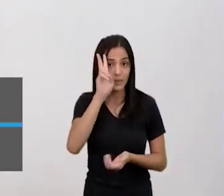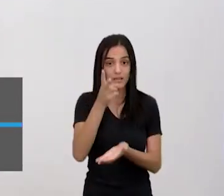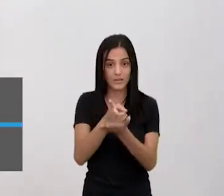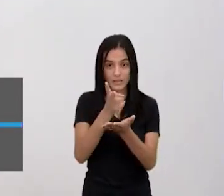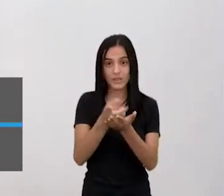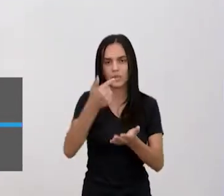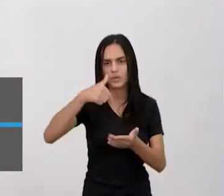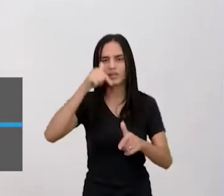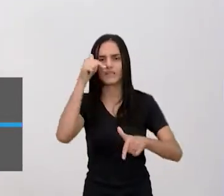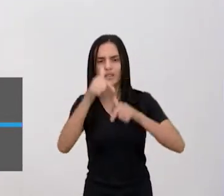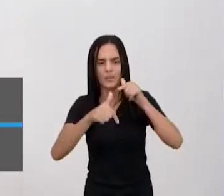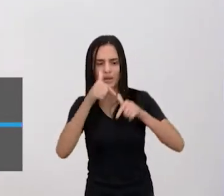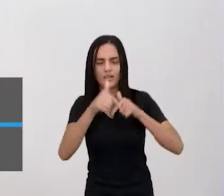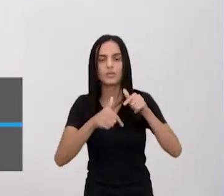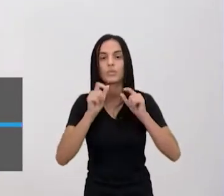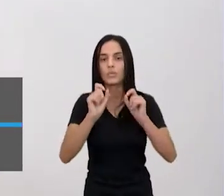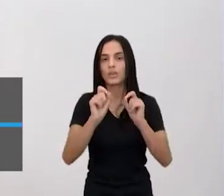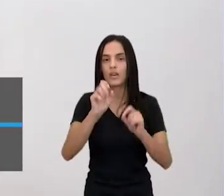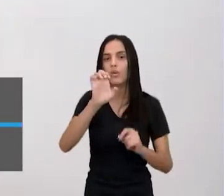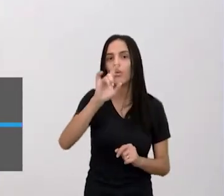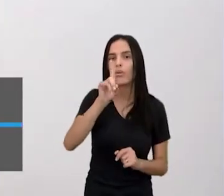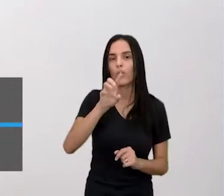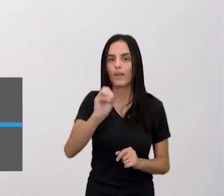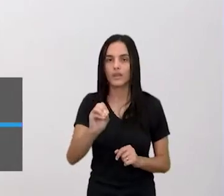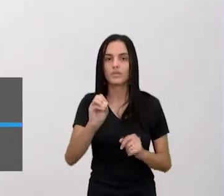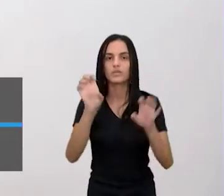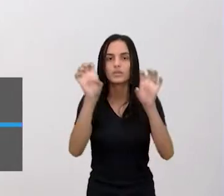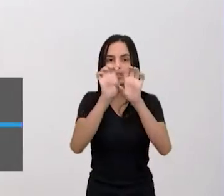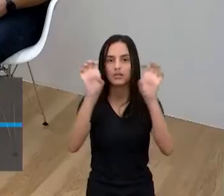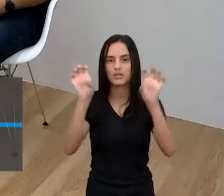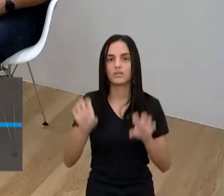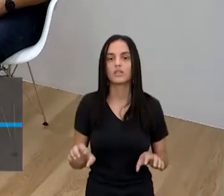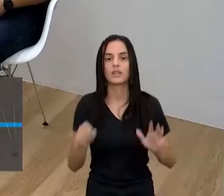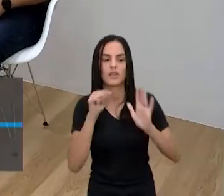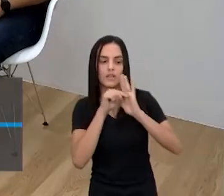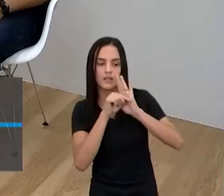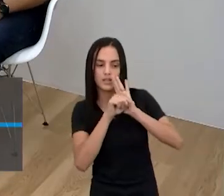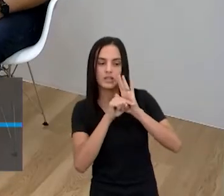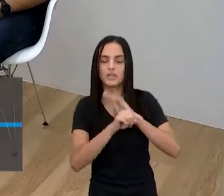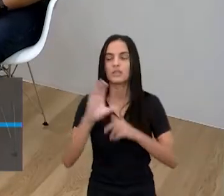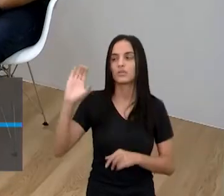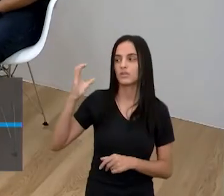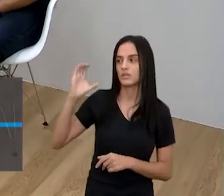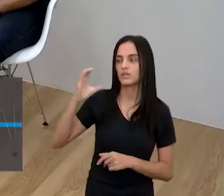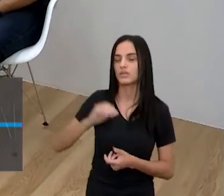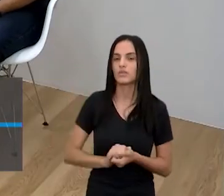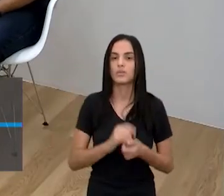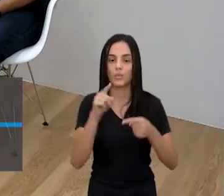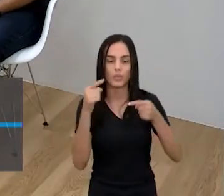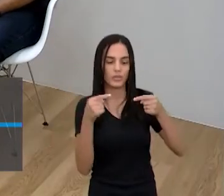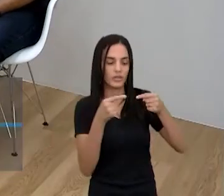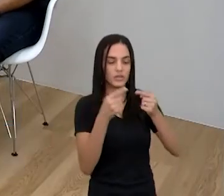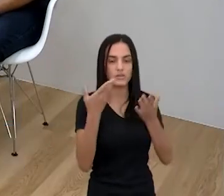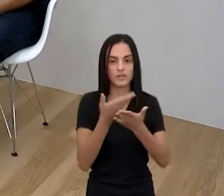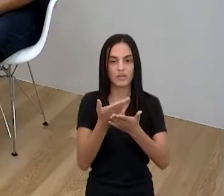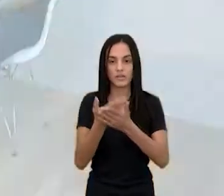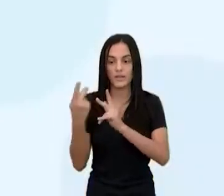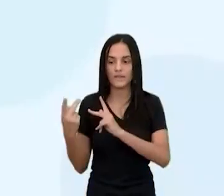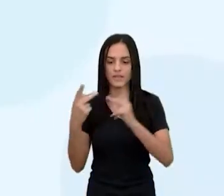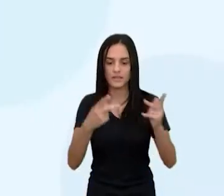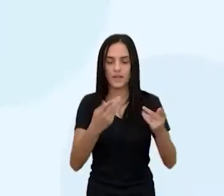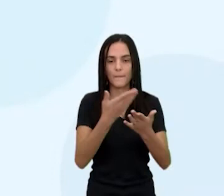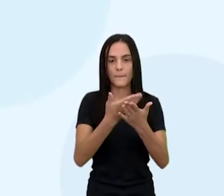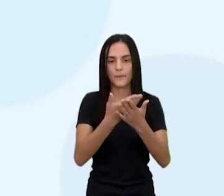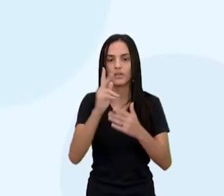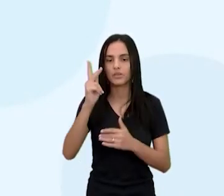nós estamos trabalhando aí o eixo estruturante. Investigação científica. objetivo dessa aula é revisitar as aulas de